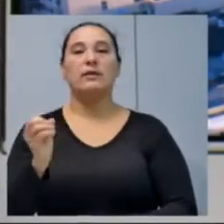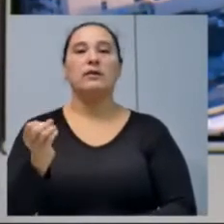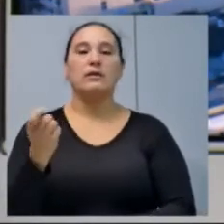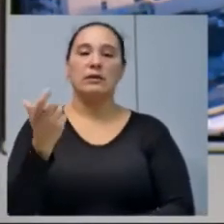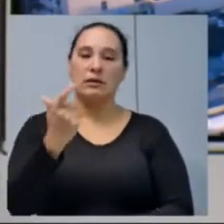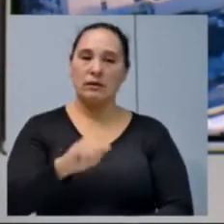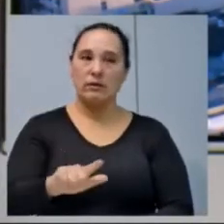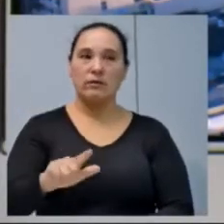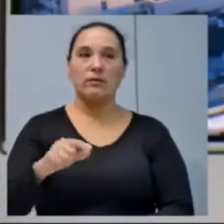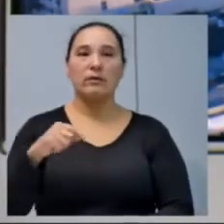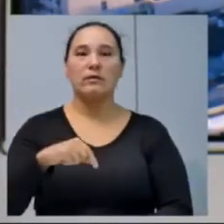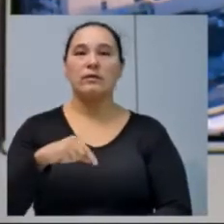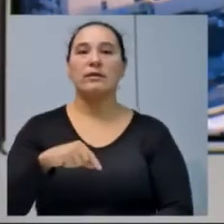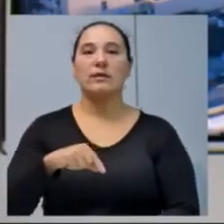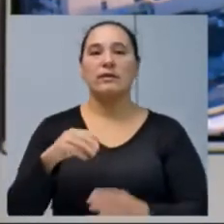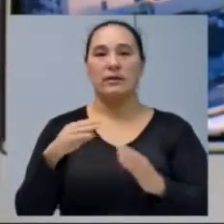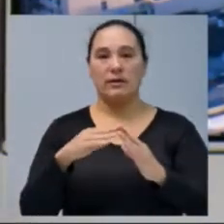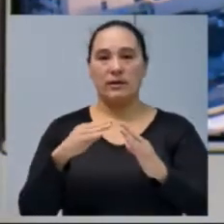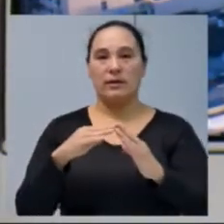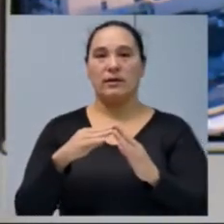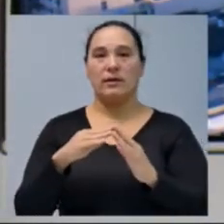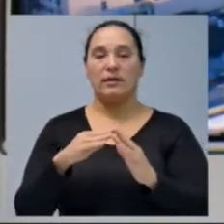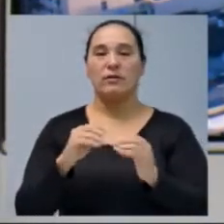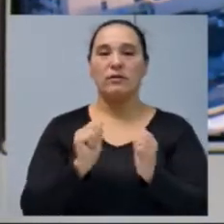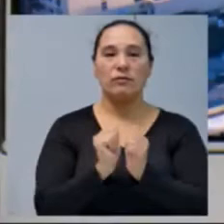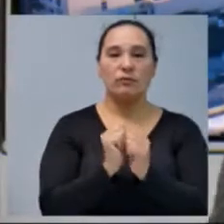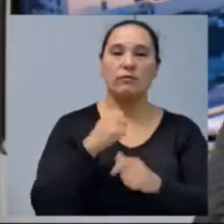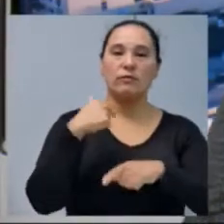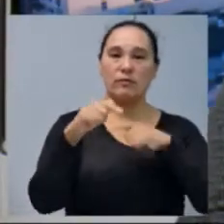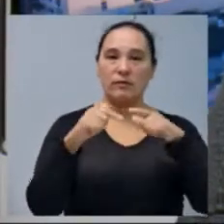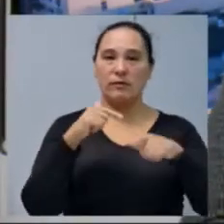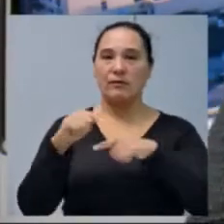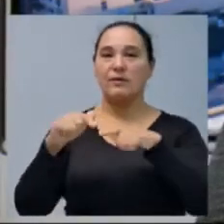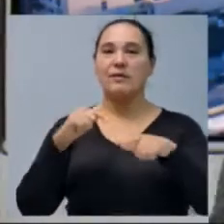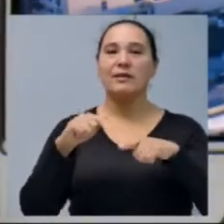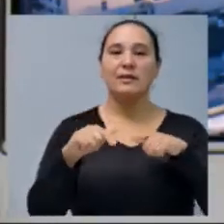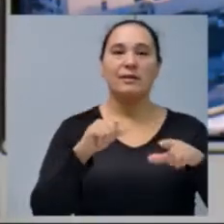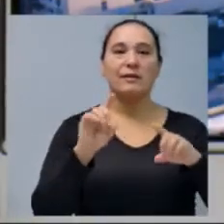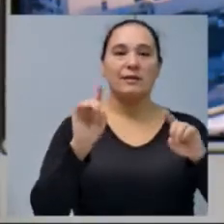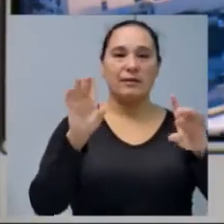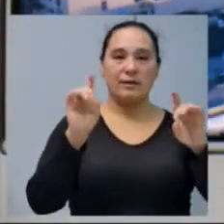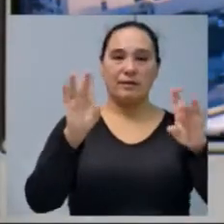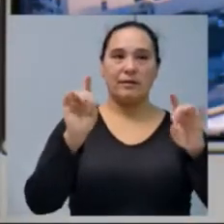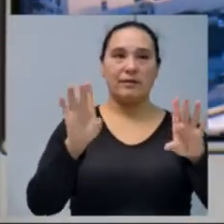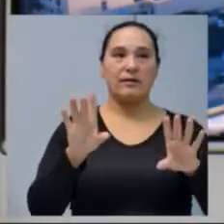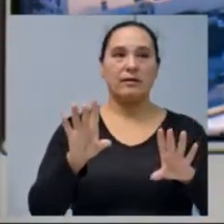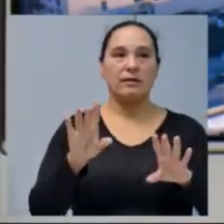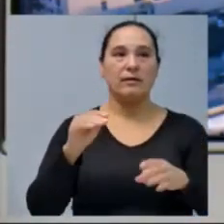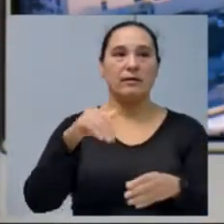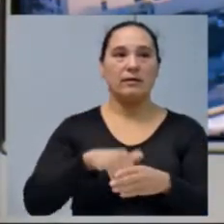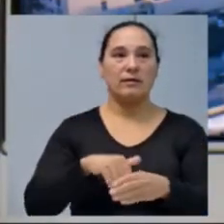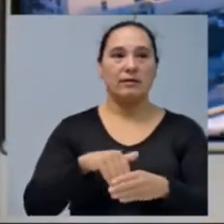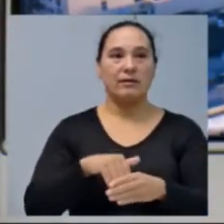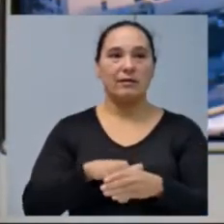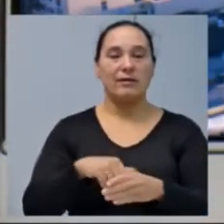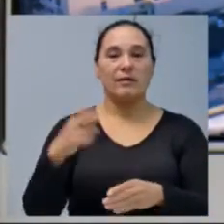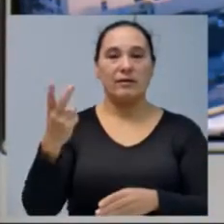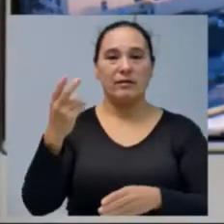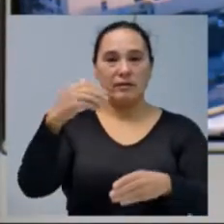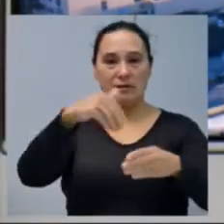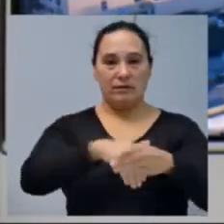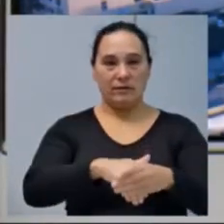nesta casa para acompanhar os nossos trabalhos, em especial a votação, em segunda